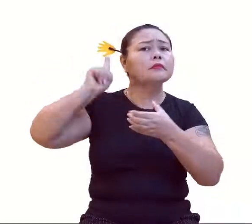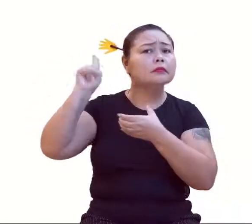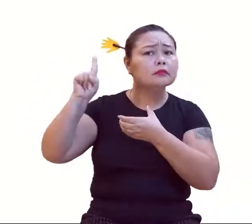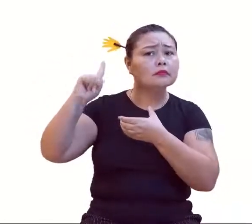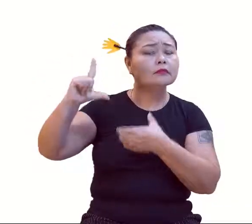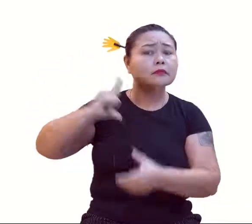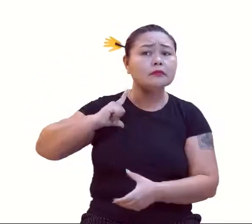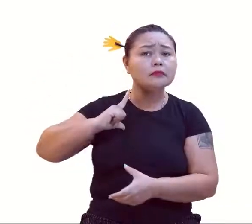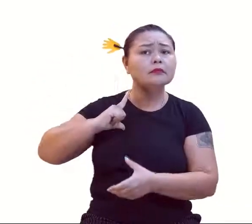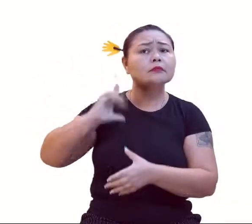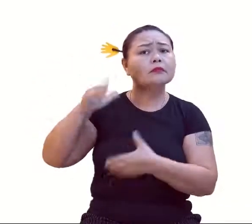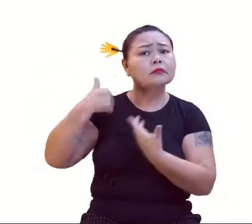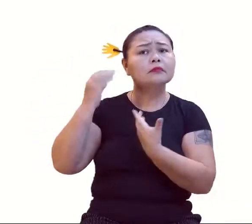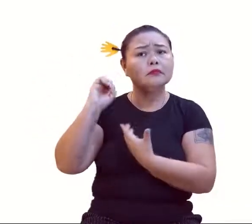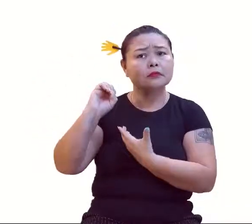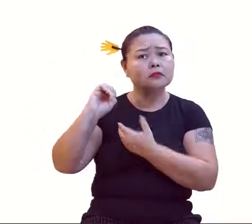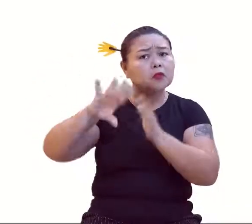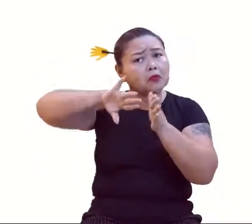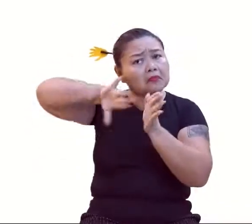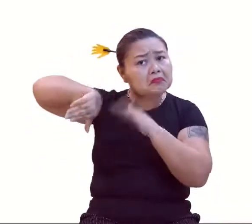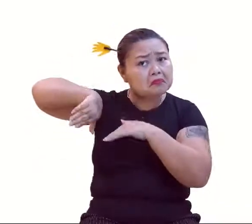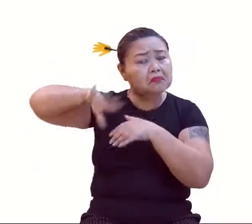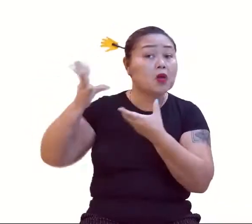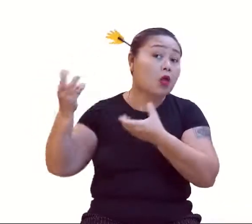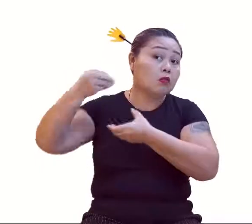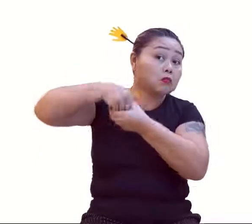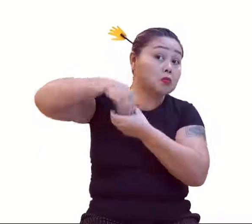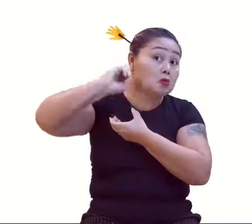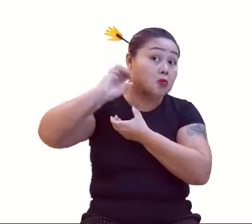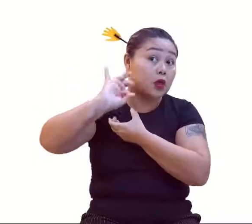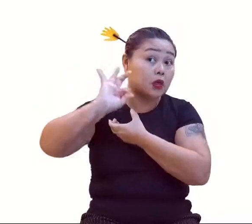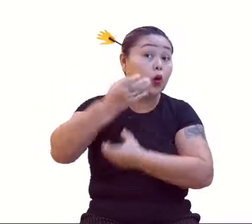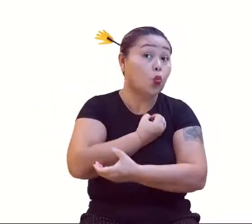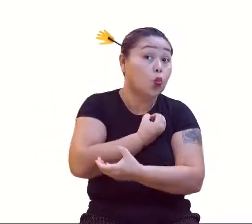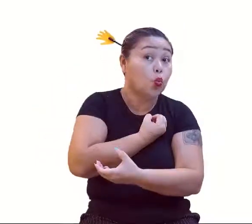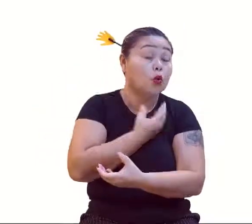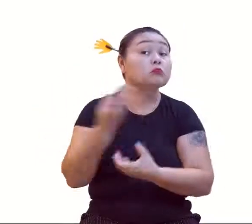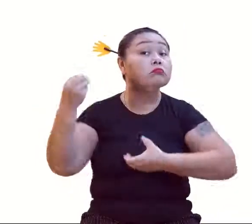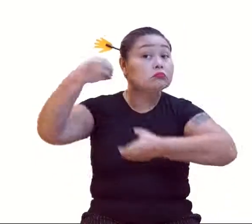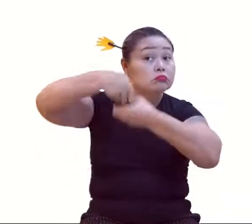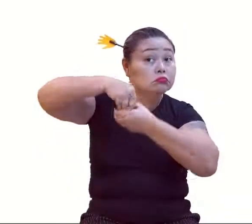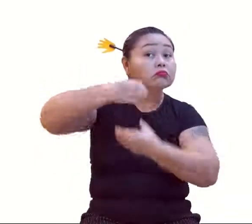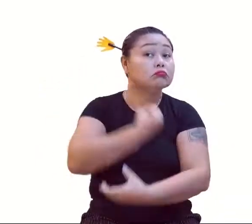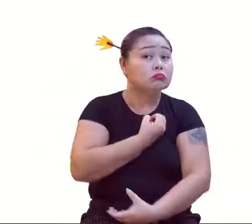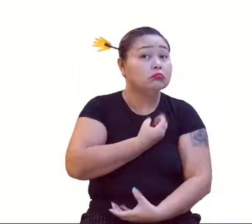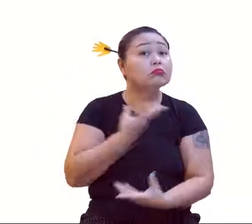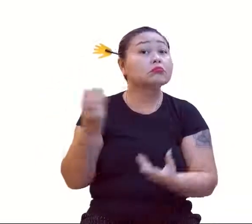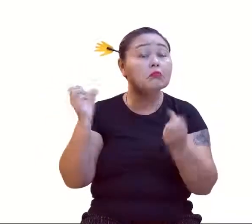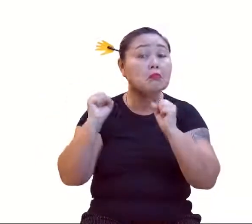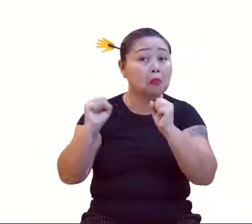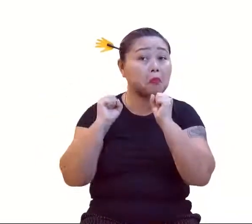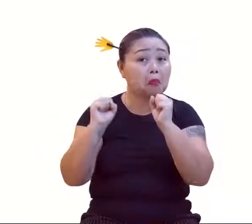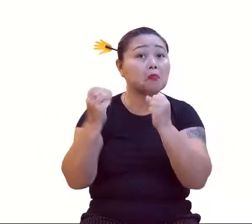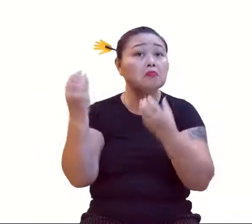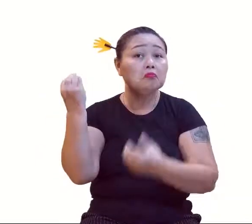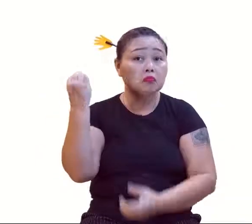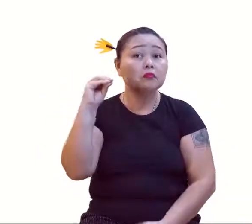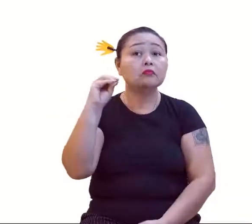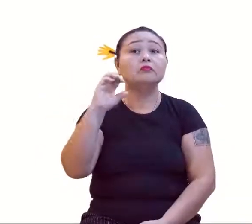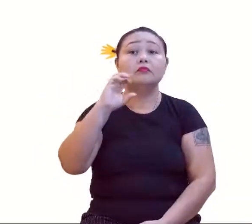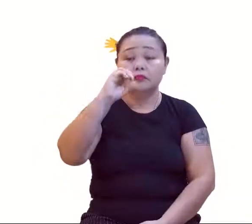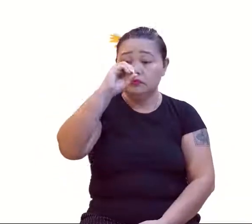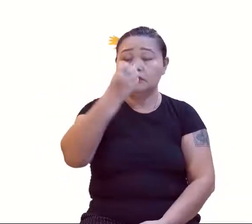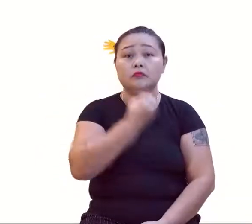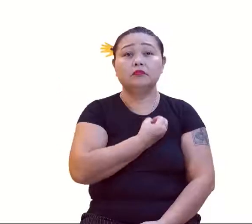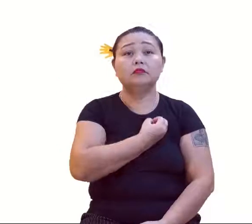vamos deixar o zero, tá? Porque a vai incluir o zero na contagem agora. Vamos incluir o zero? Vamos. Pode ser. Vamos lá. dentro